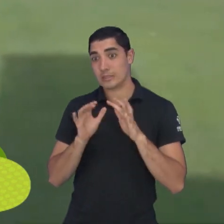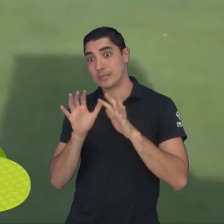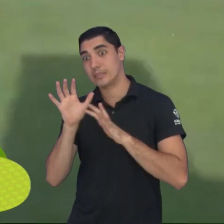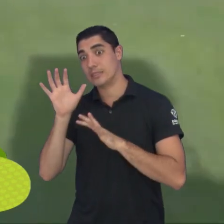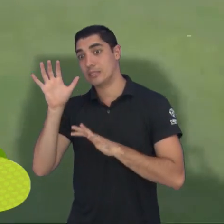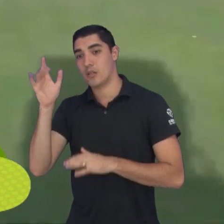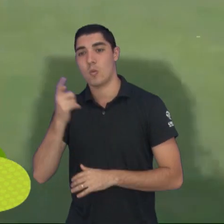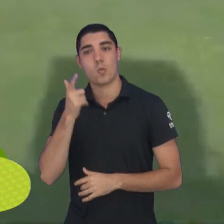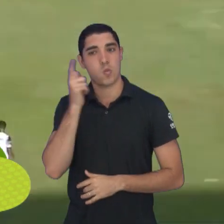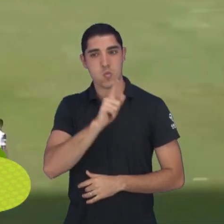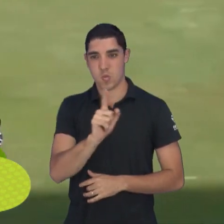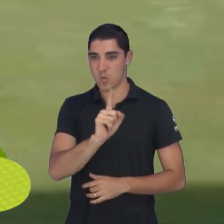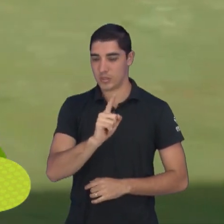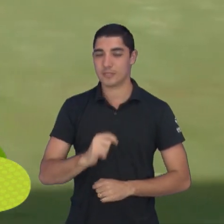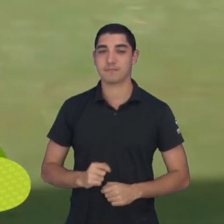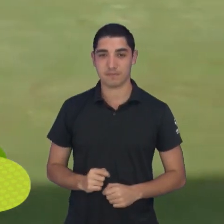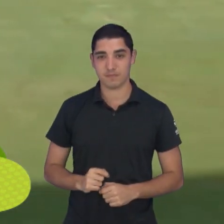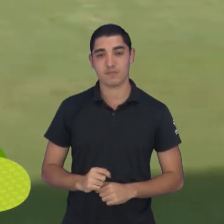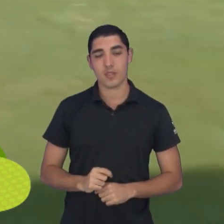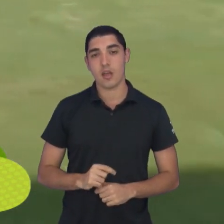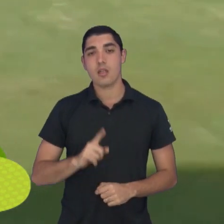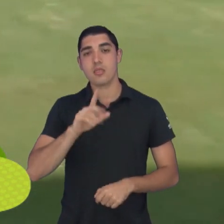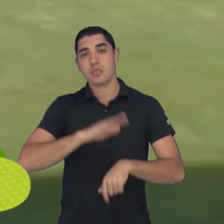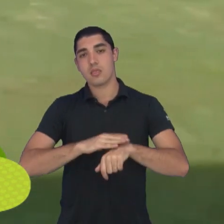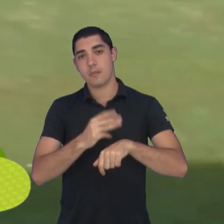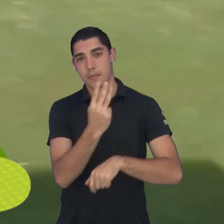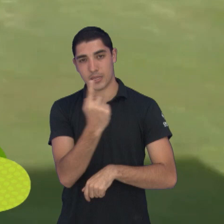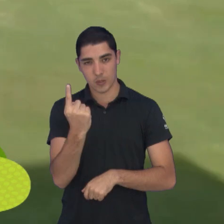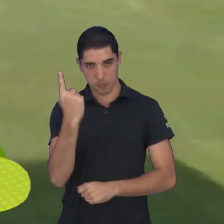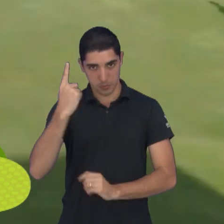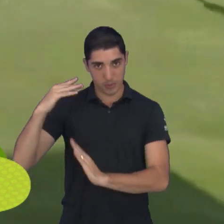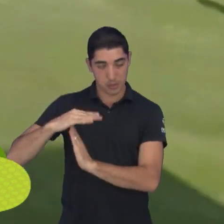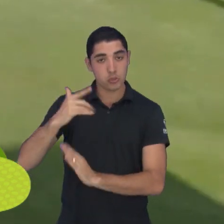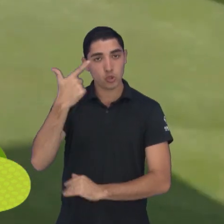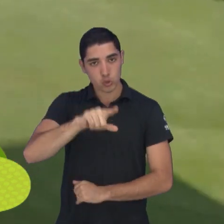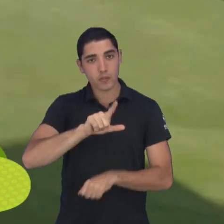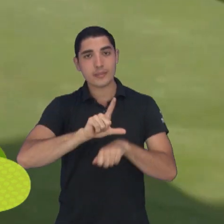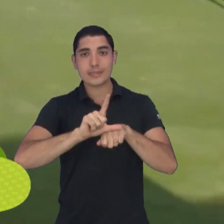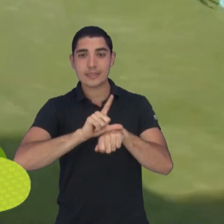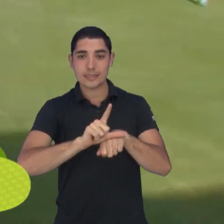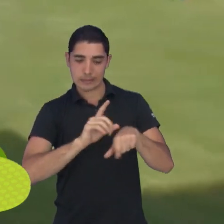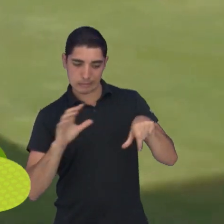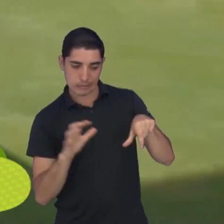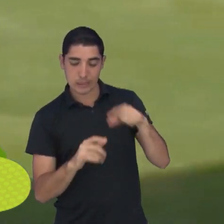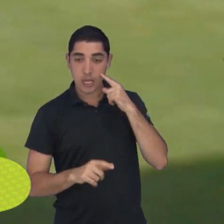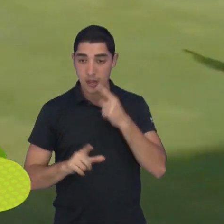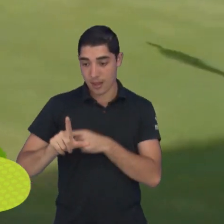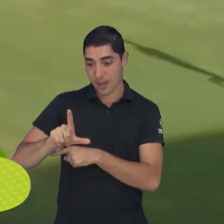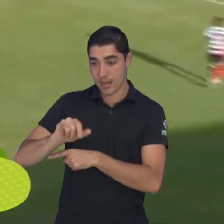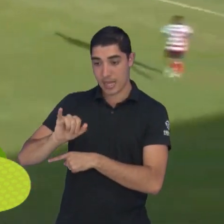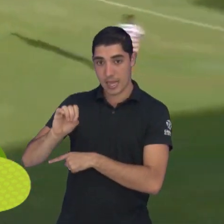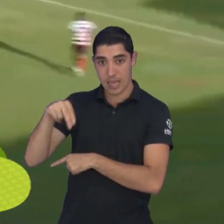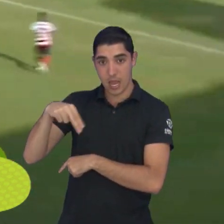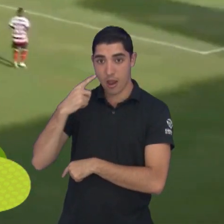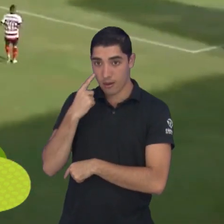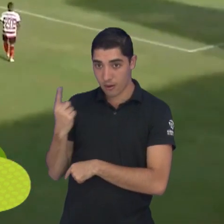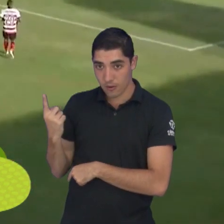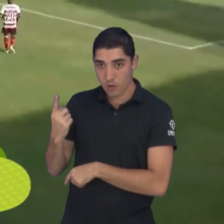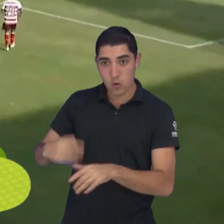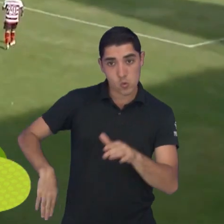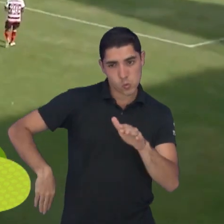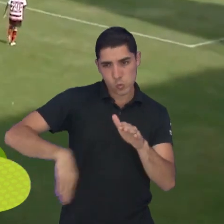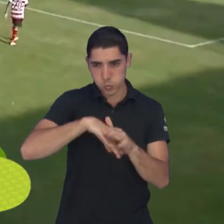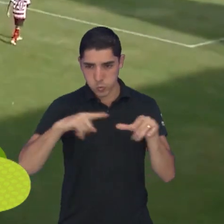só torceu nessa. Com 31 minutos, chegou o Linense de novo. Agora, Lion Oliveira, que disparou de fora da área.